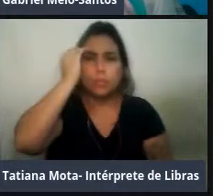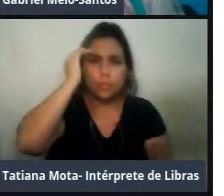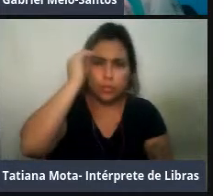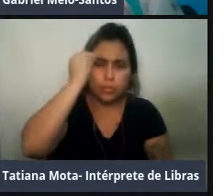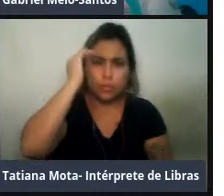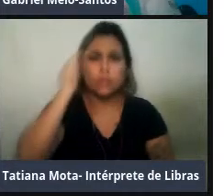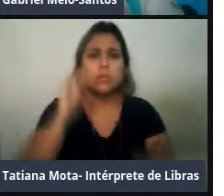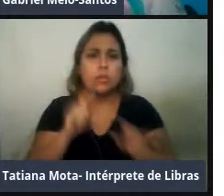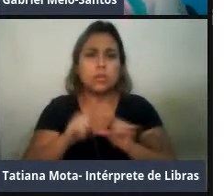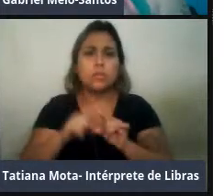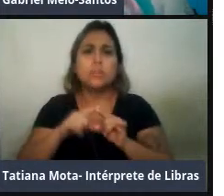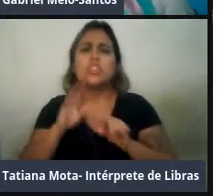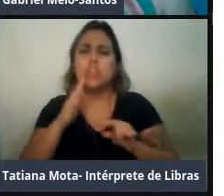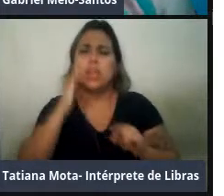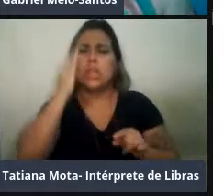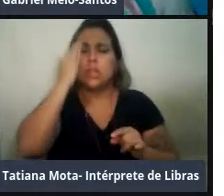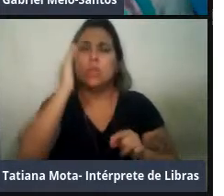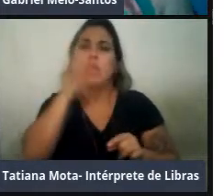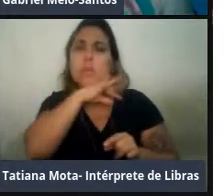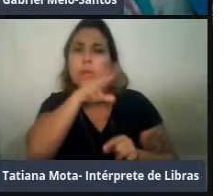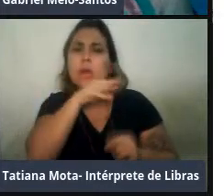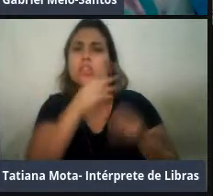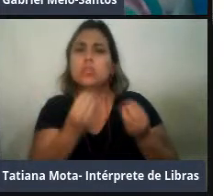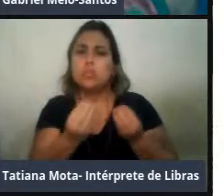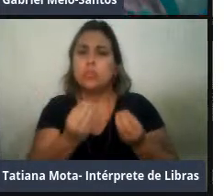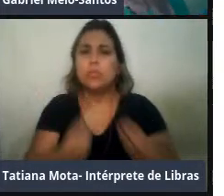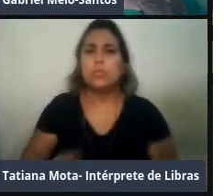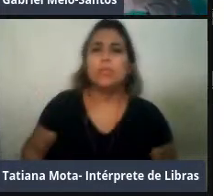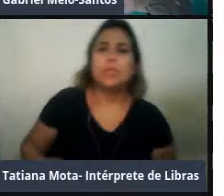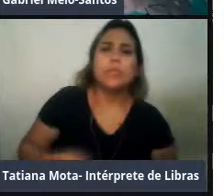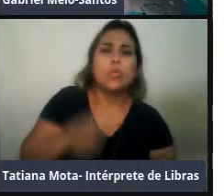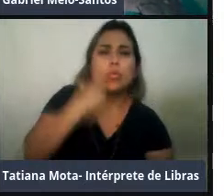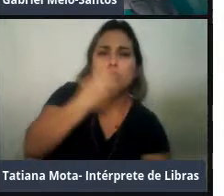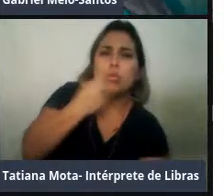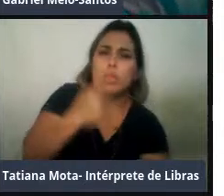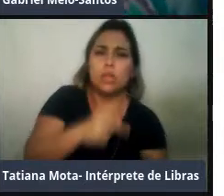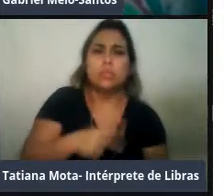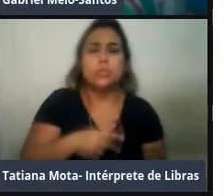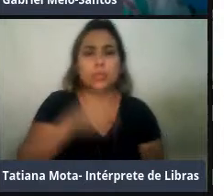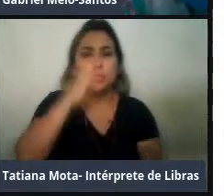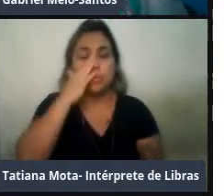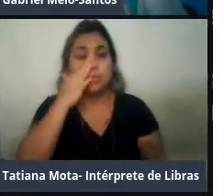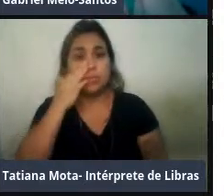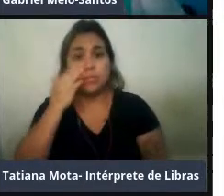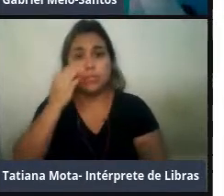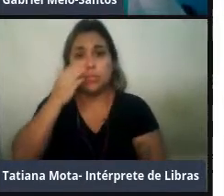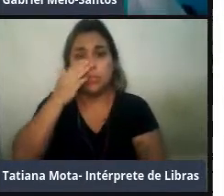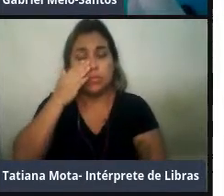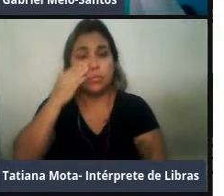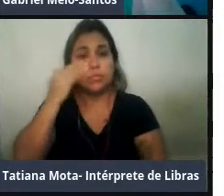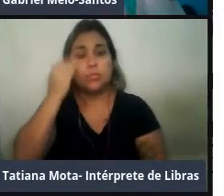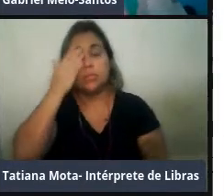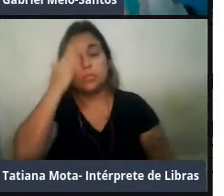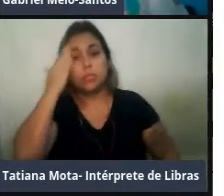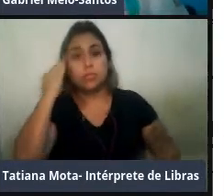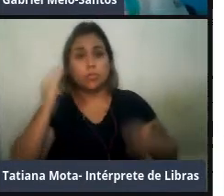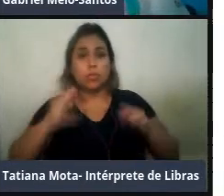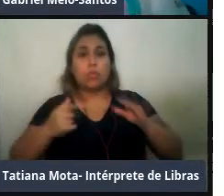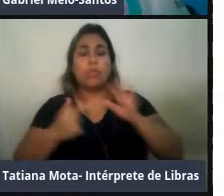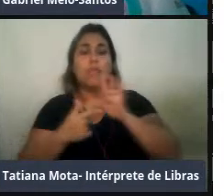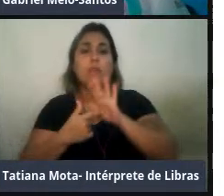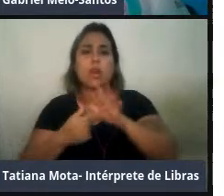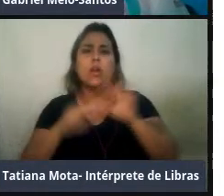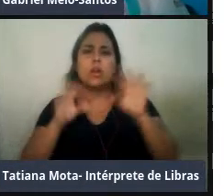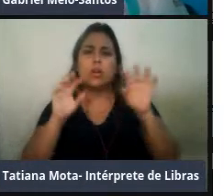vocal desses animais. Né, então agora bora entrar mais aqui nos bichos que a gente vai falar, então eu vou falar um pouquinho dos